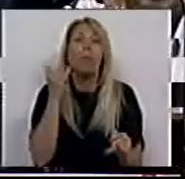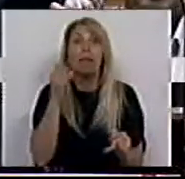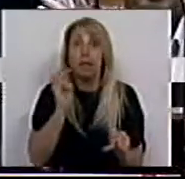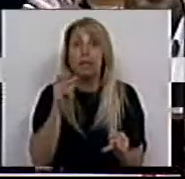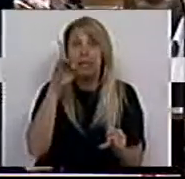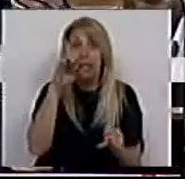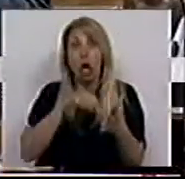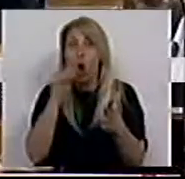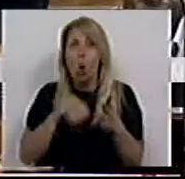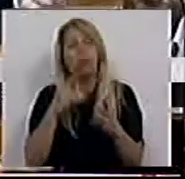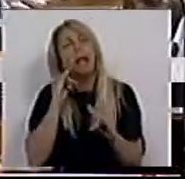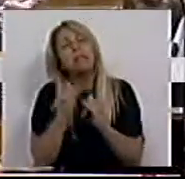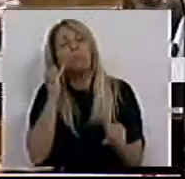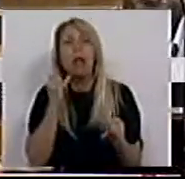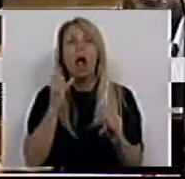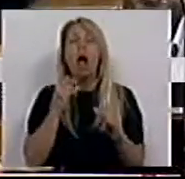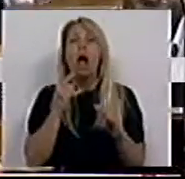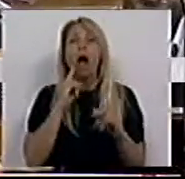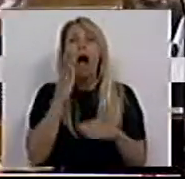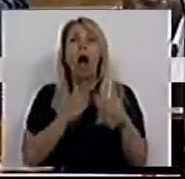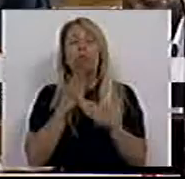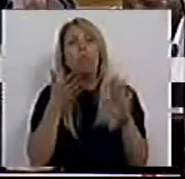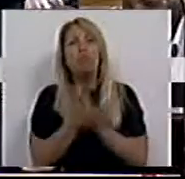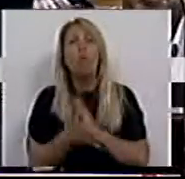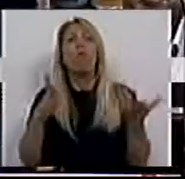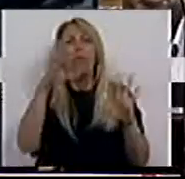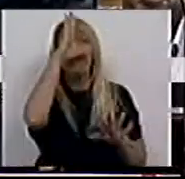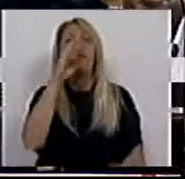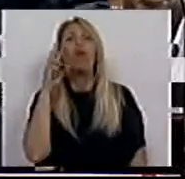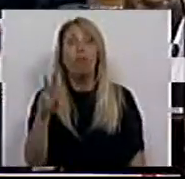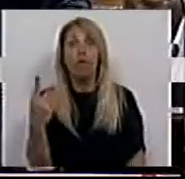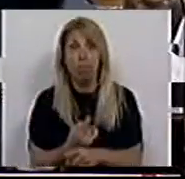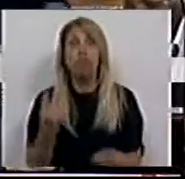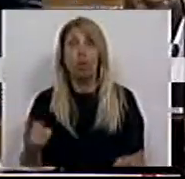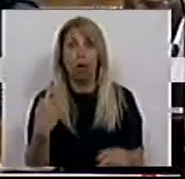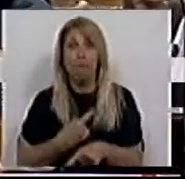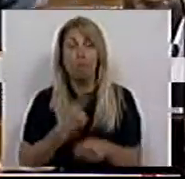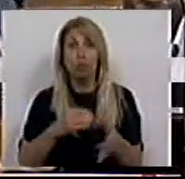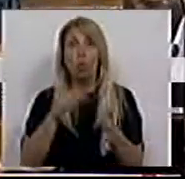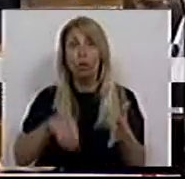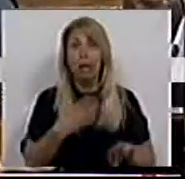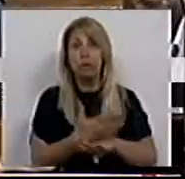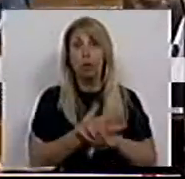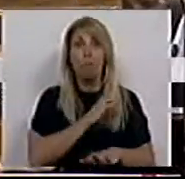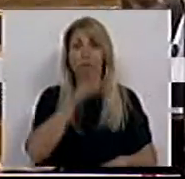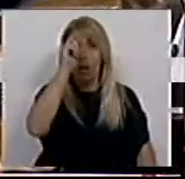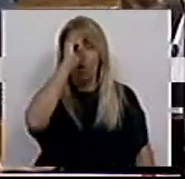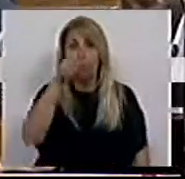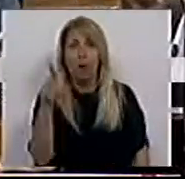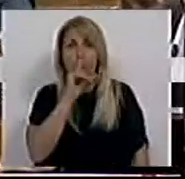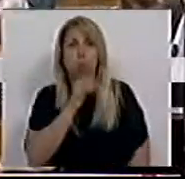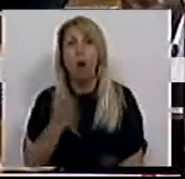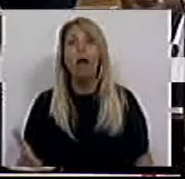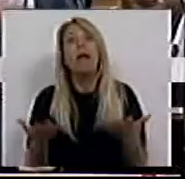que o Governo foi beber, porque nem sequer ao Código de Trabalho do setor privado ele respeita. Portanto, todas estas opções são lamentáveis,